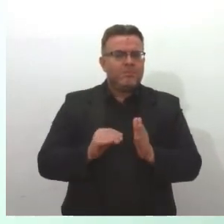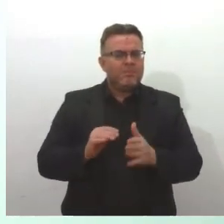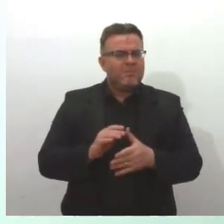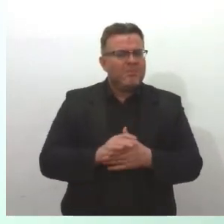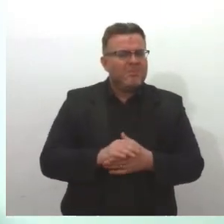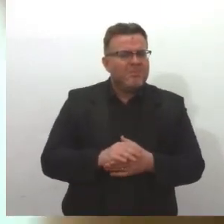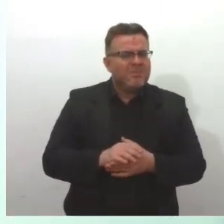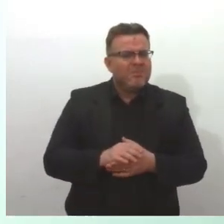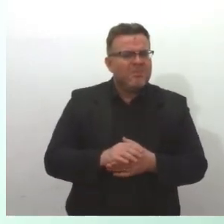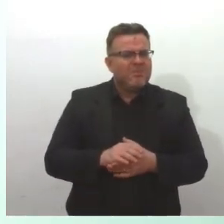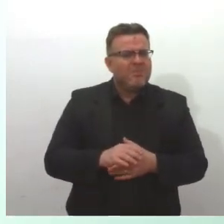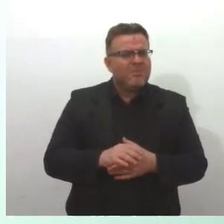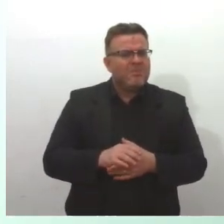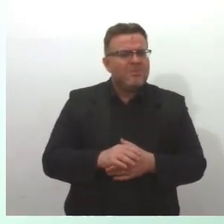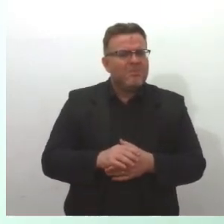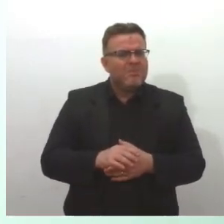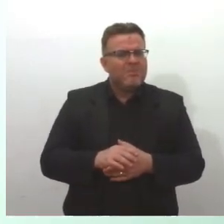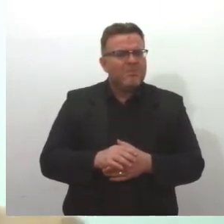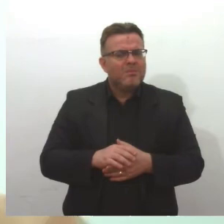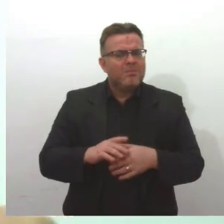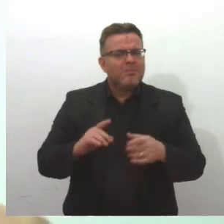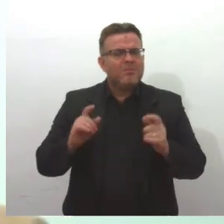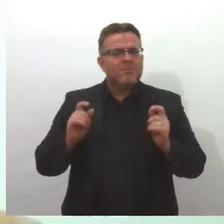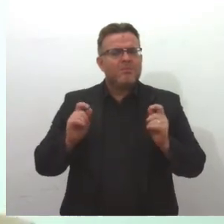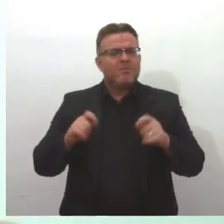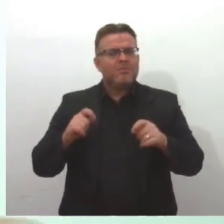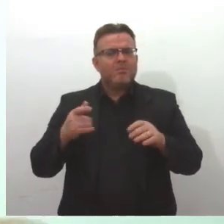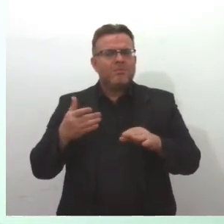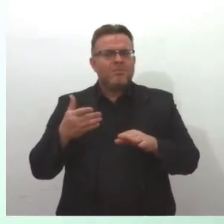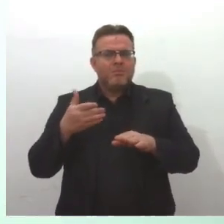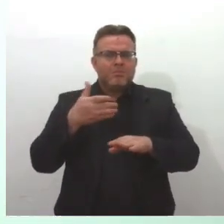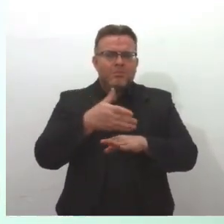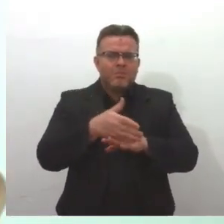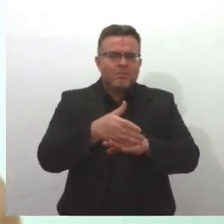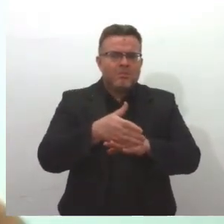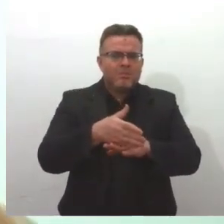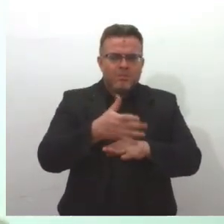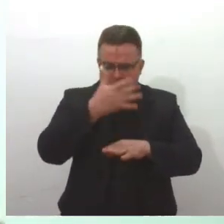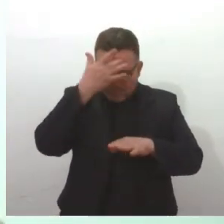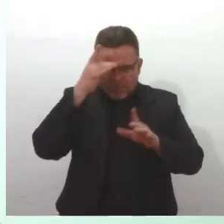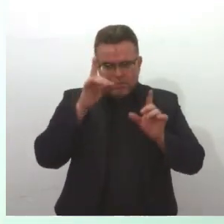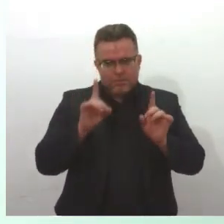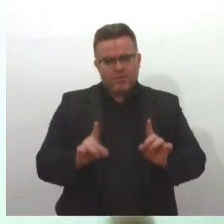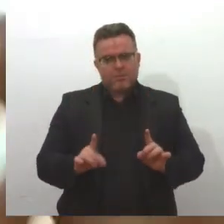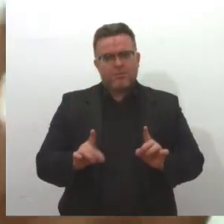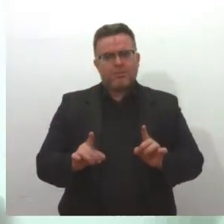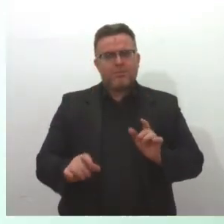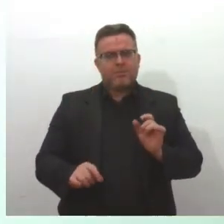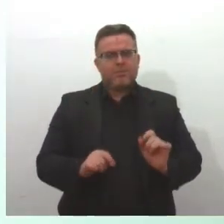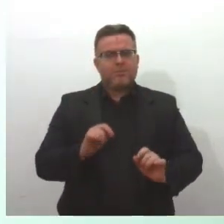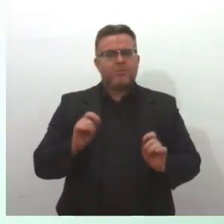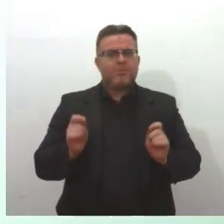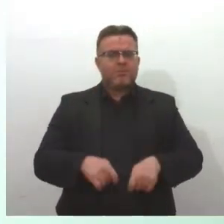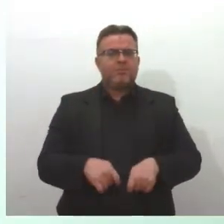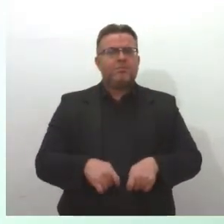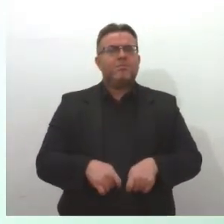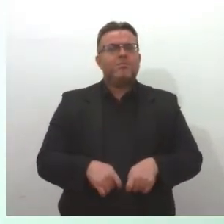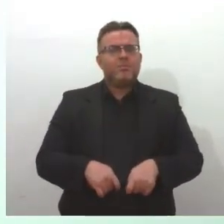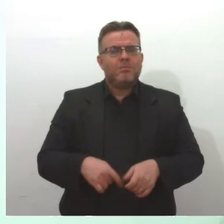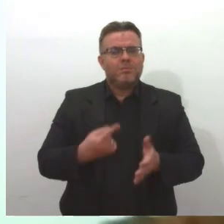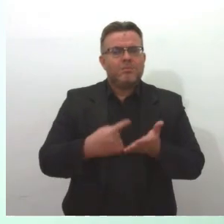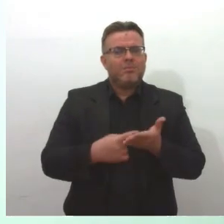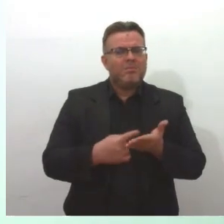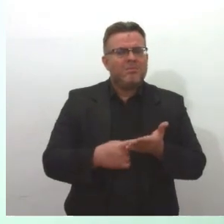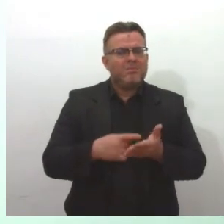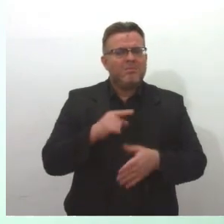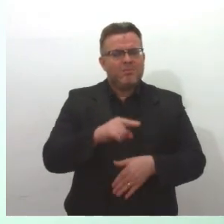unidade do Estado, mas nós temos um posto de atendimento para pessoas com deficiência e altas capacidades, que fica na Secretaria de Inclusão Social